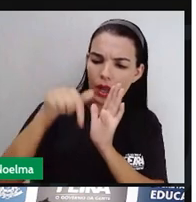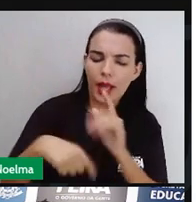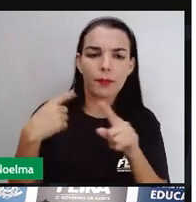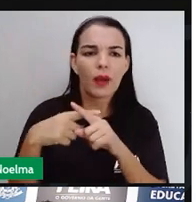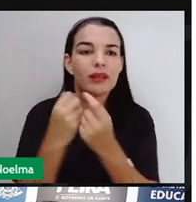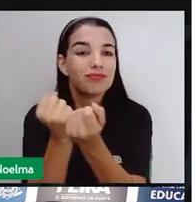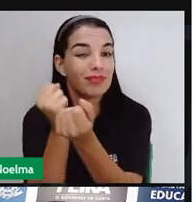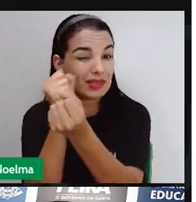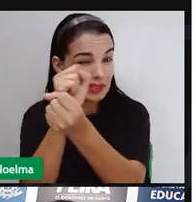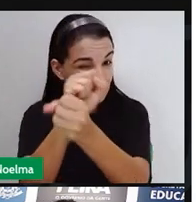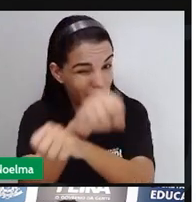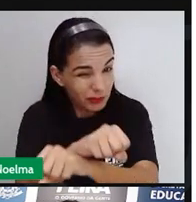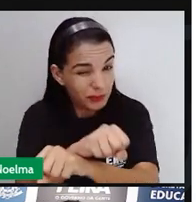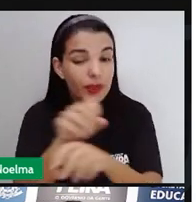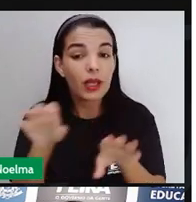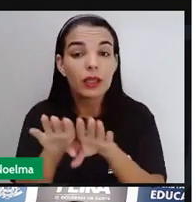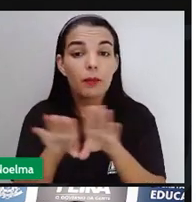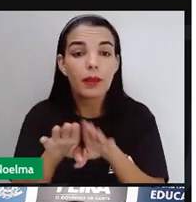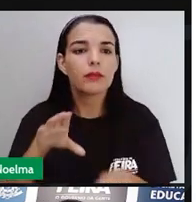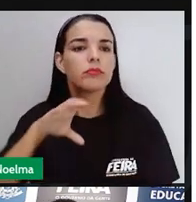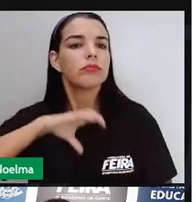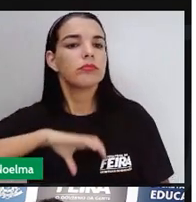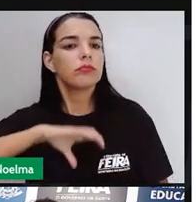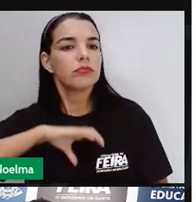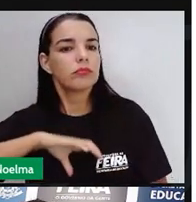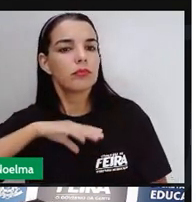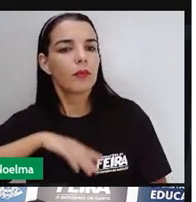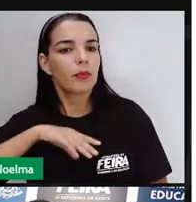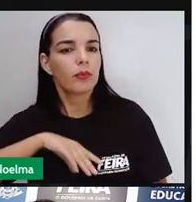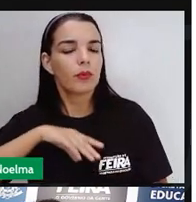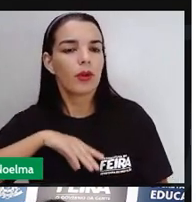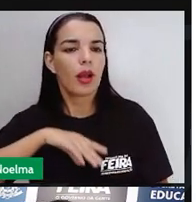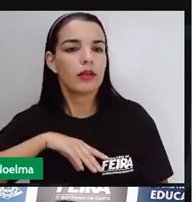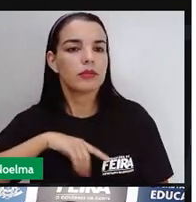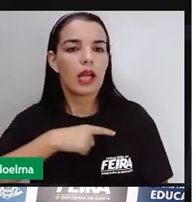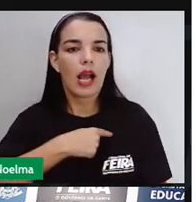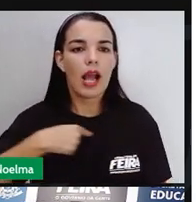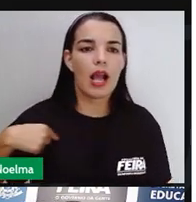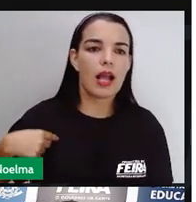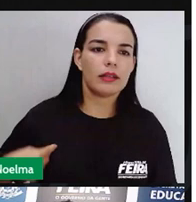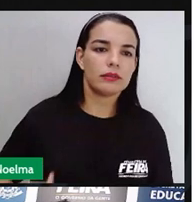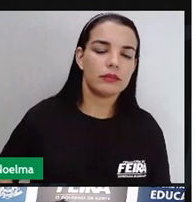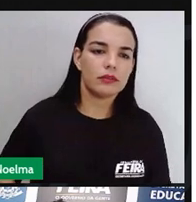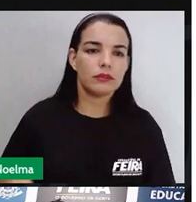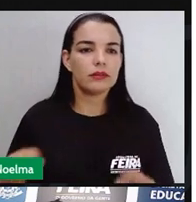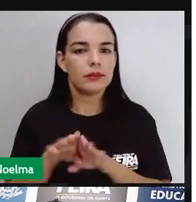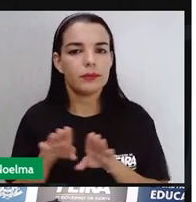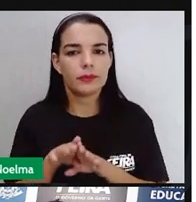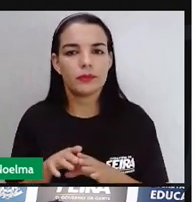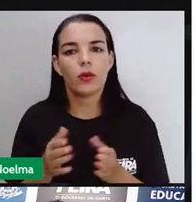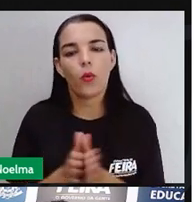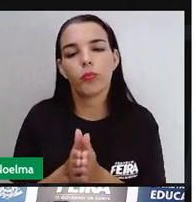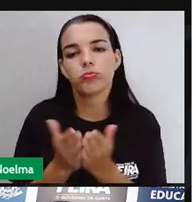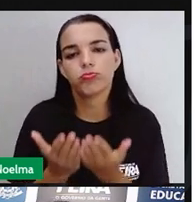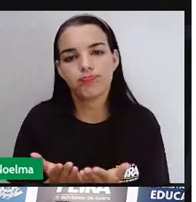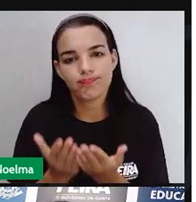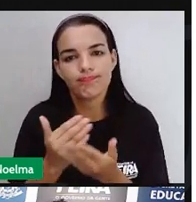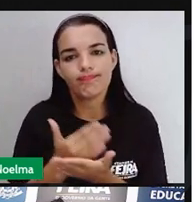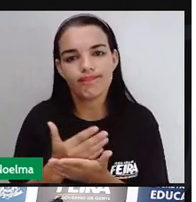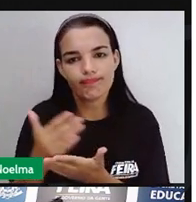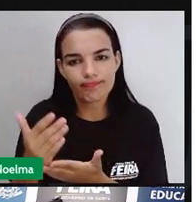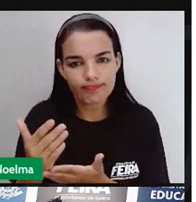negreiro, né? E os imigrantes europeus e asiáticos começando aí com os portugueses, com a vinda dos